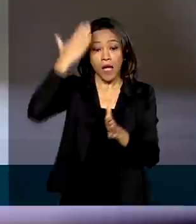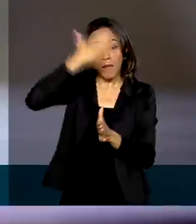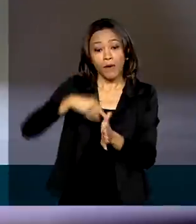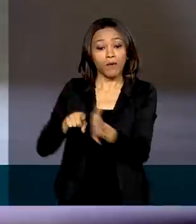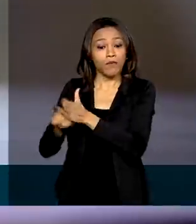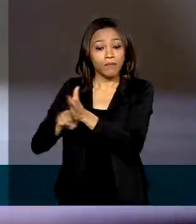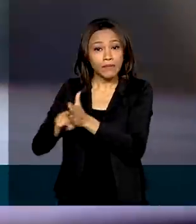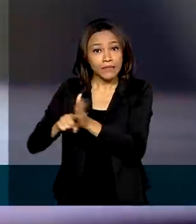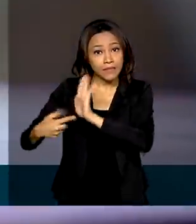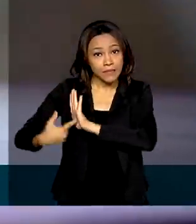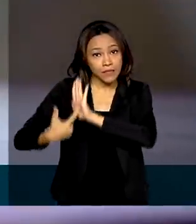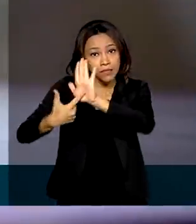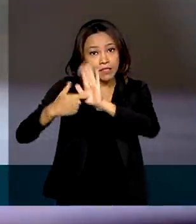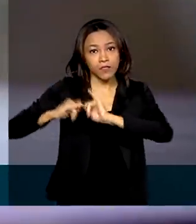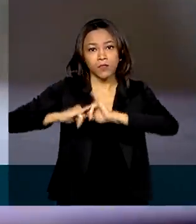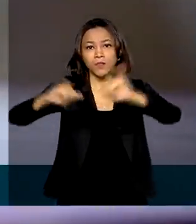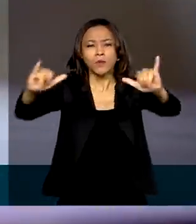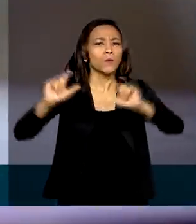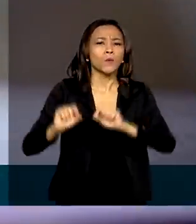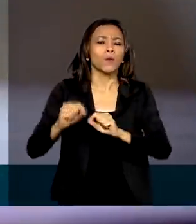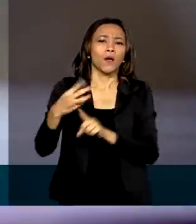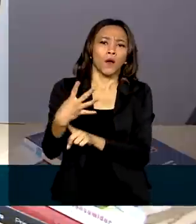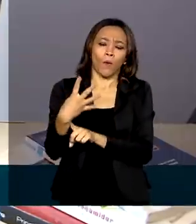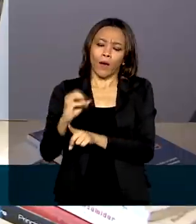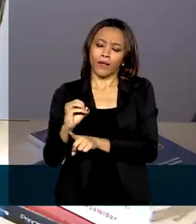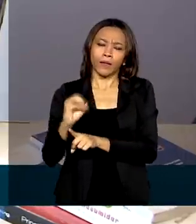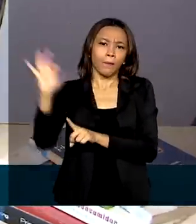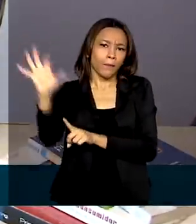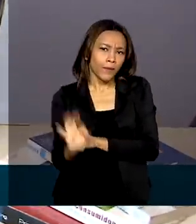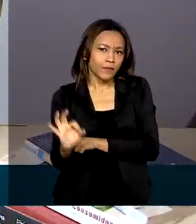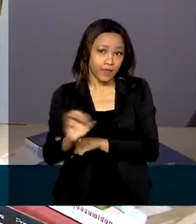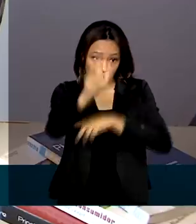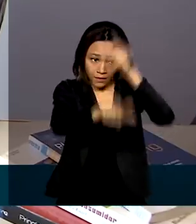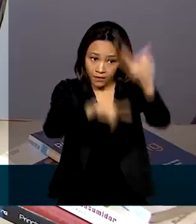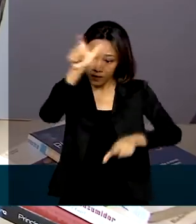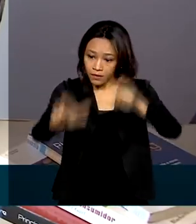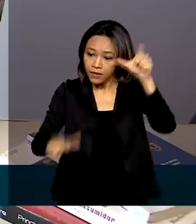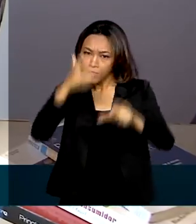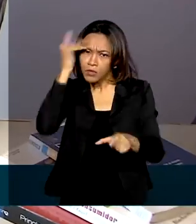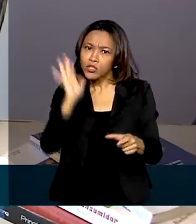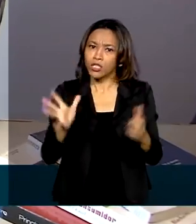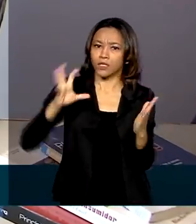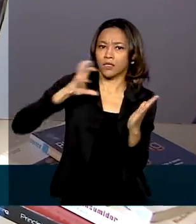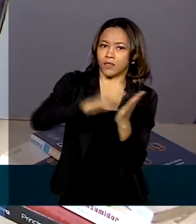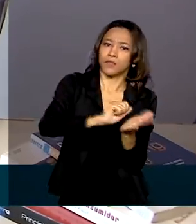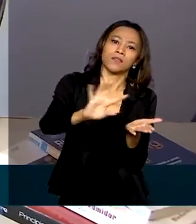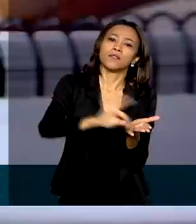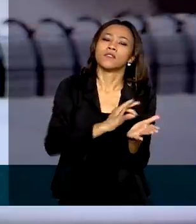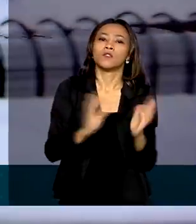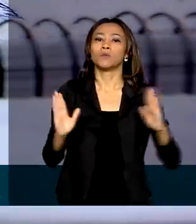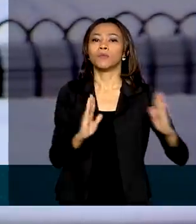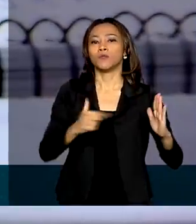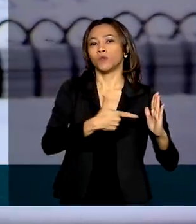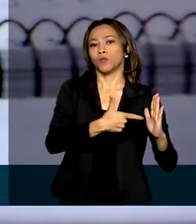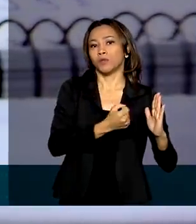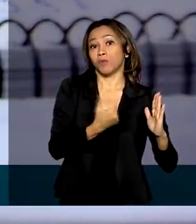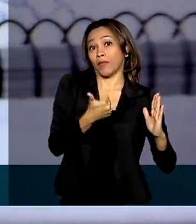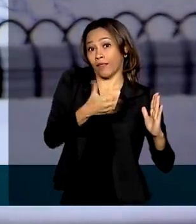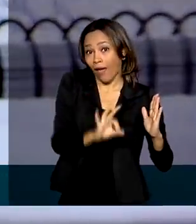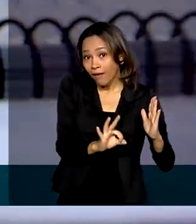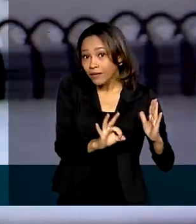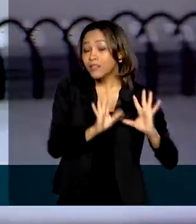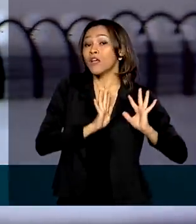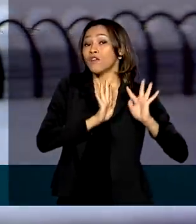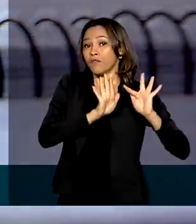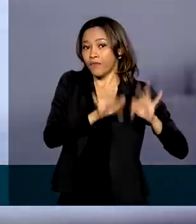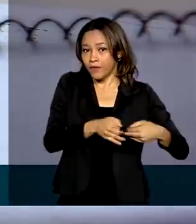ainda que apenas 40% das pessoas que se matricularam na graduação em 2010 concluíram